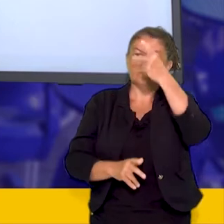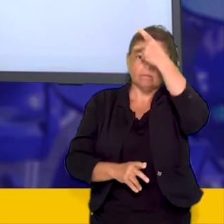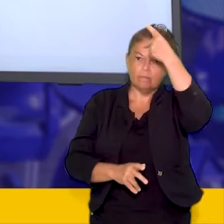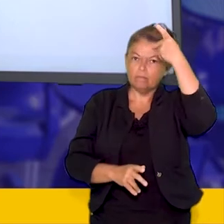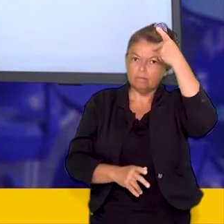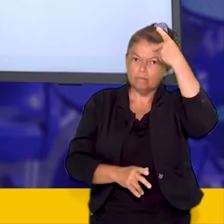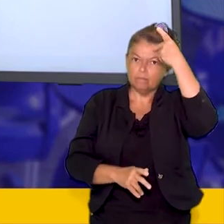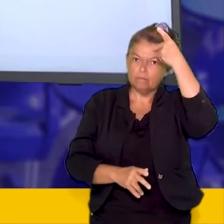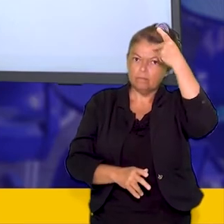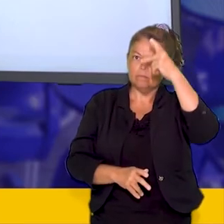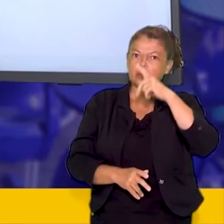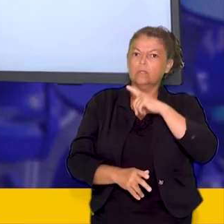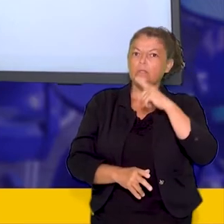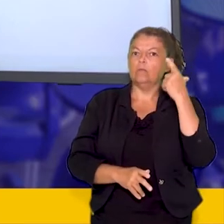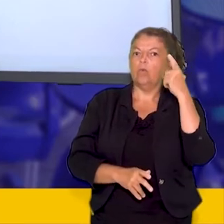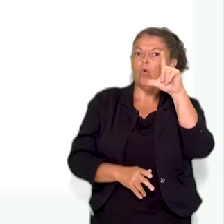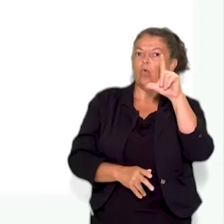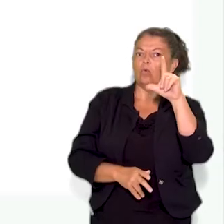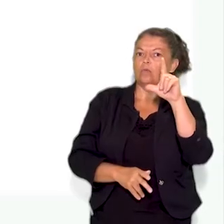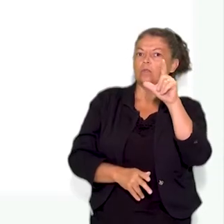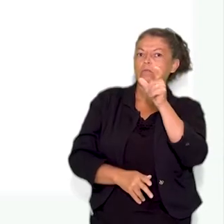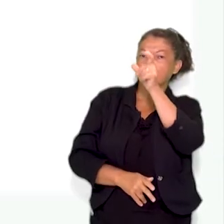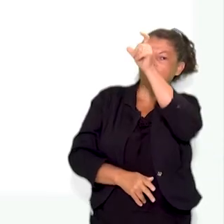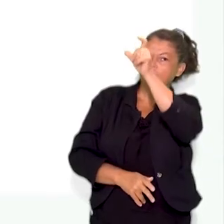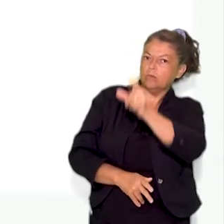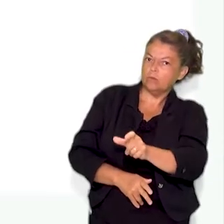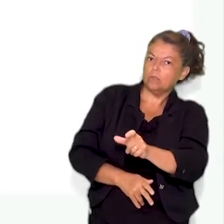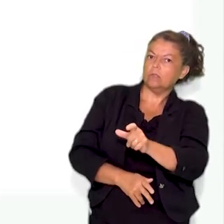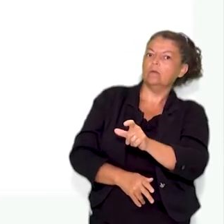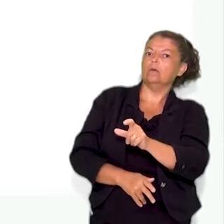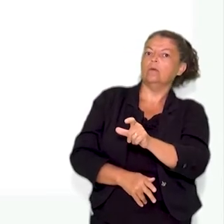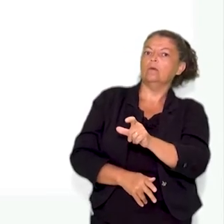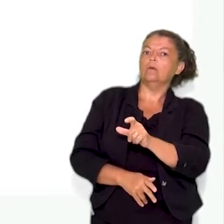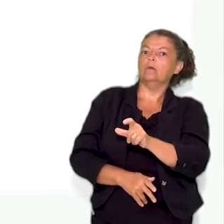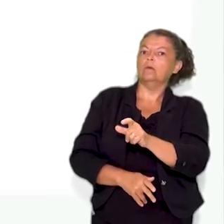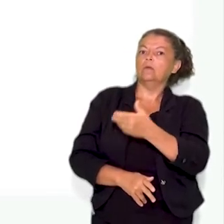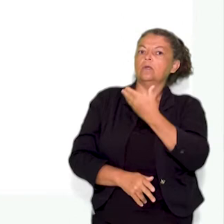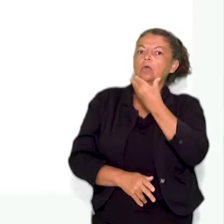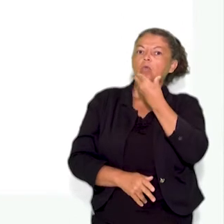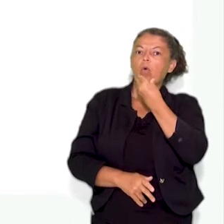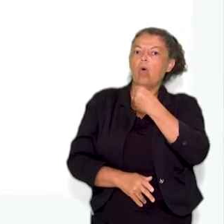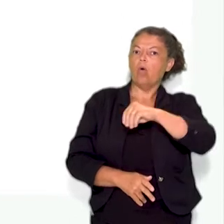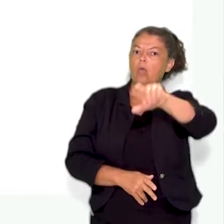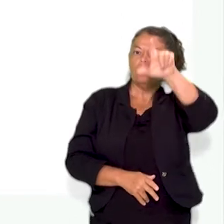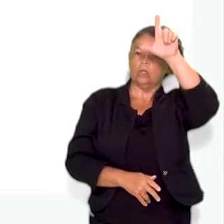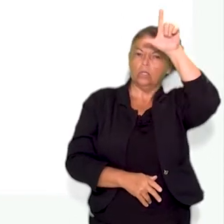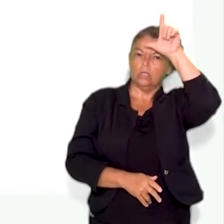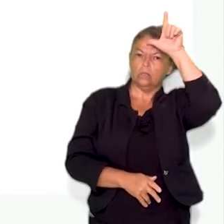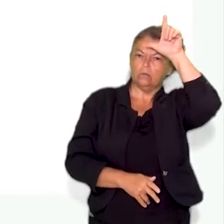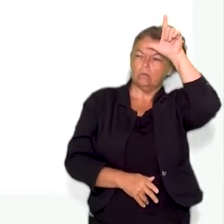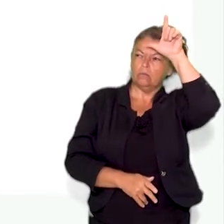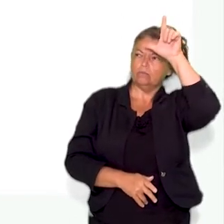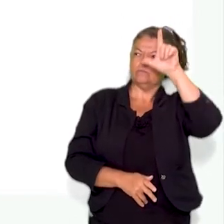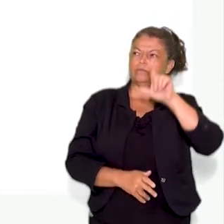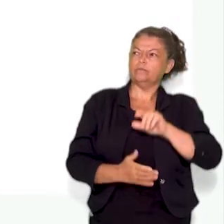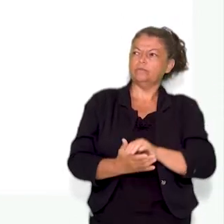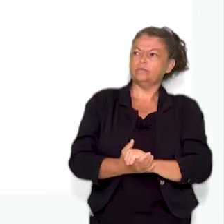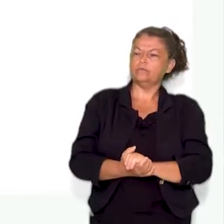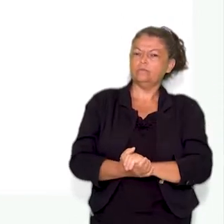Temos outra figura aqui, em que um coronel, puxando o cabresto,